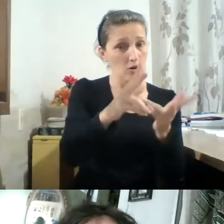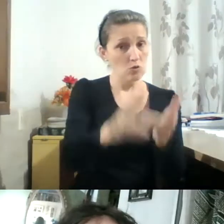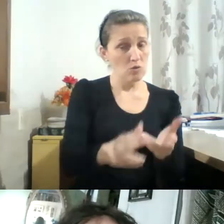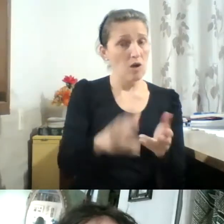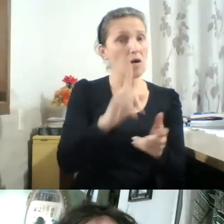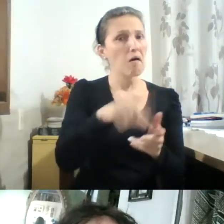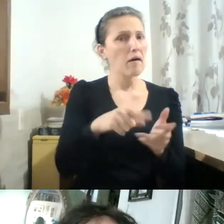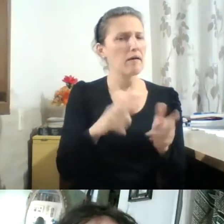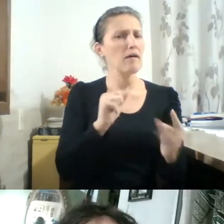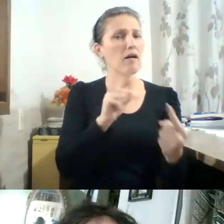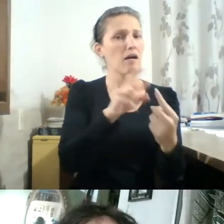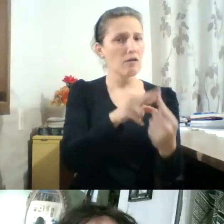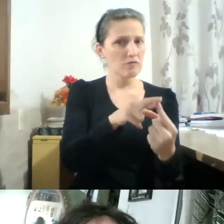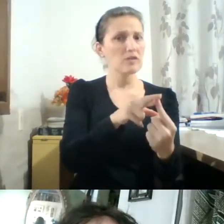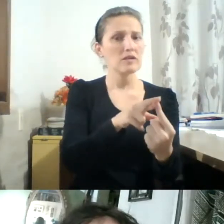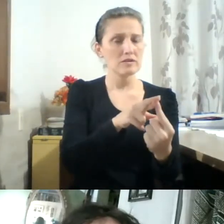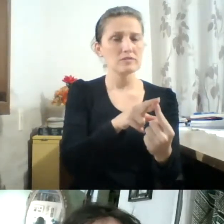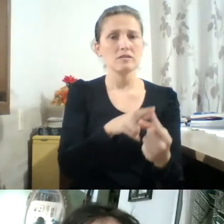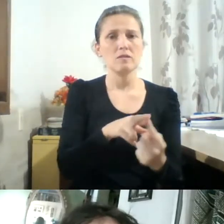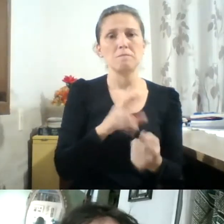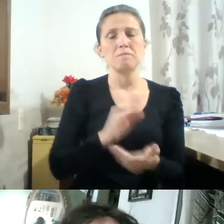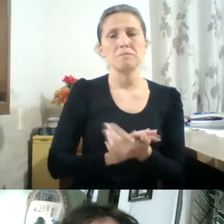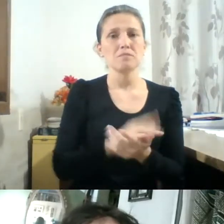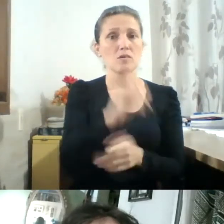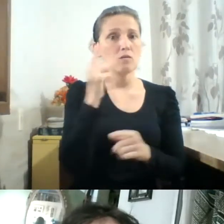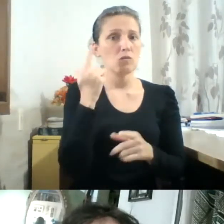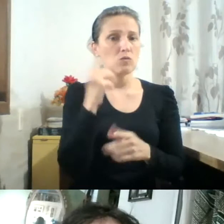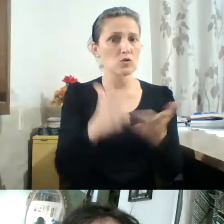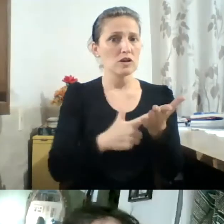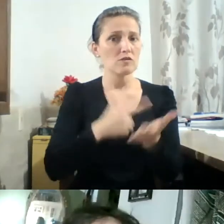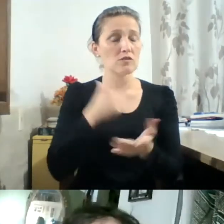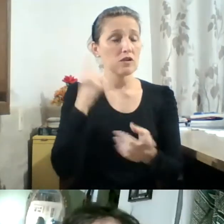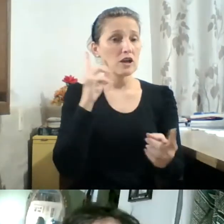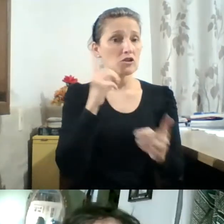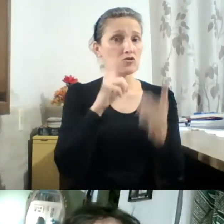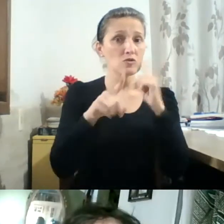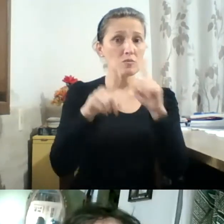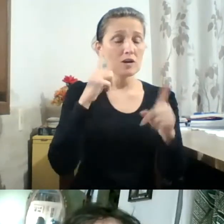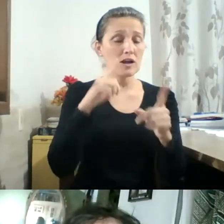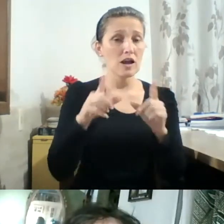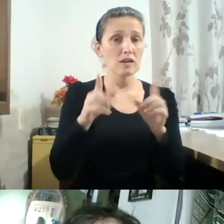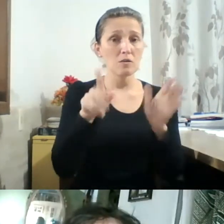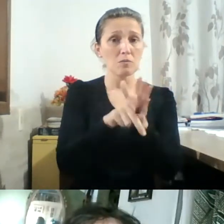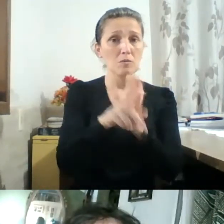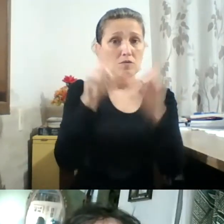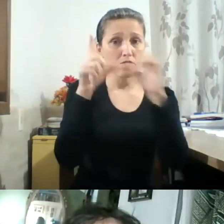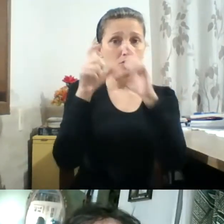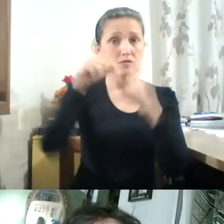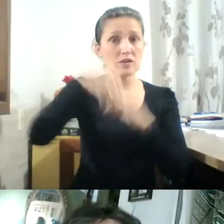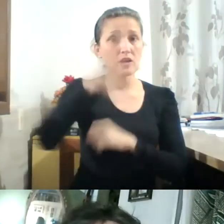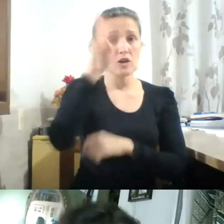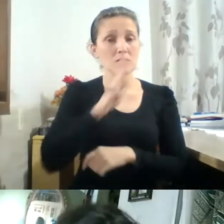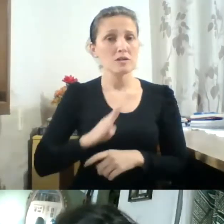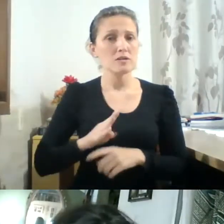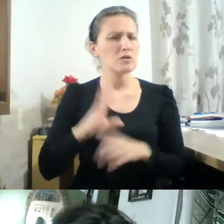como Hércules Florence, A Descoberta Isolada da Fotografia no Brasil, obra que mereceu edições no México, Espanha, Alemanha,